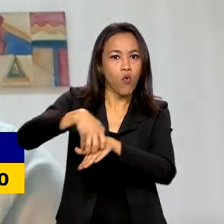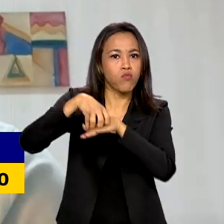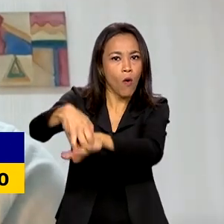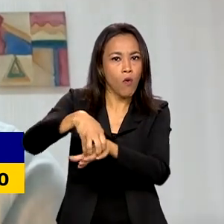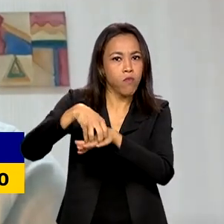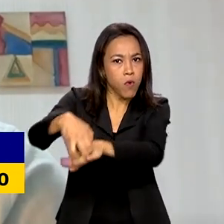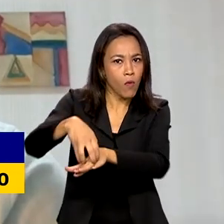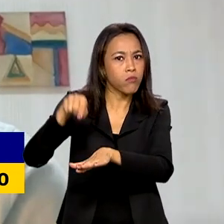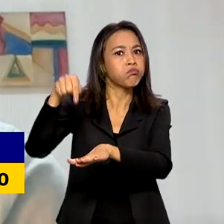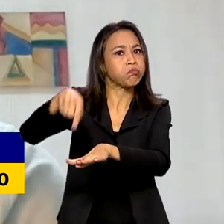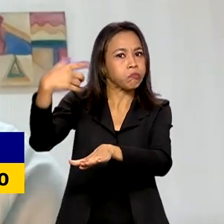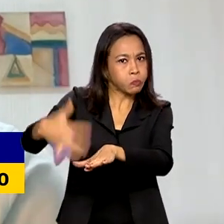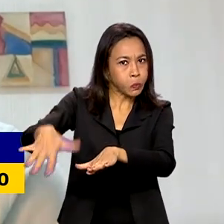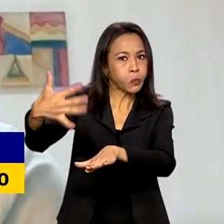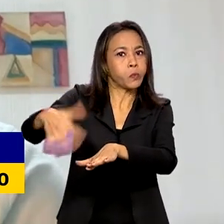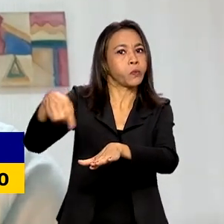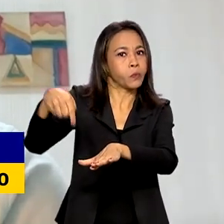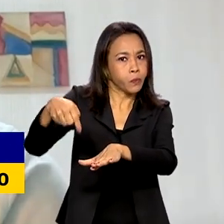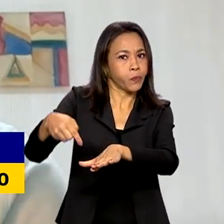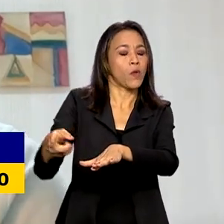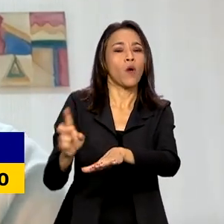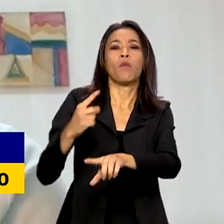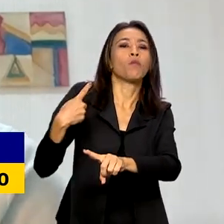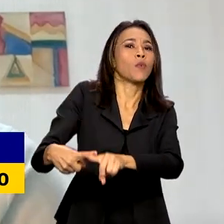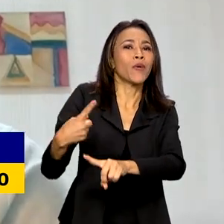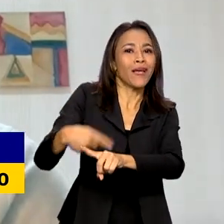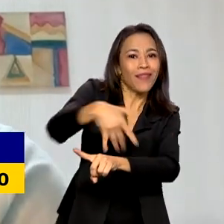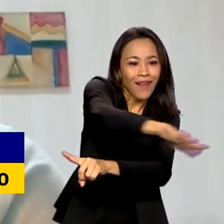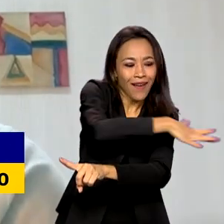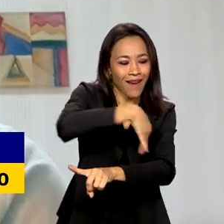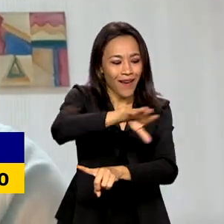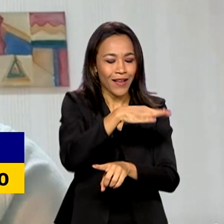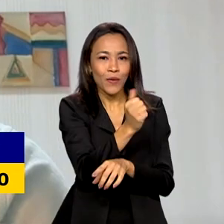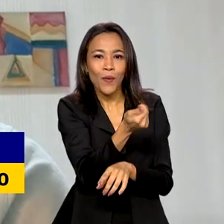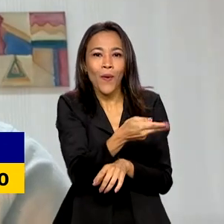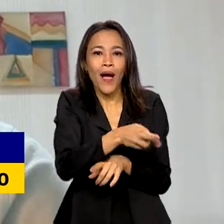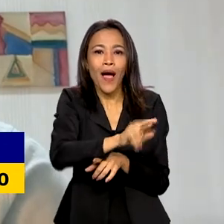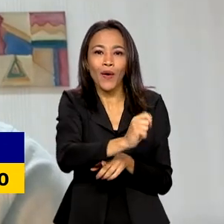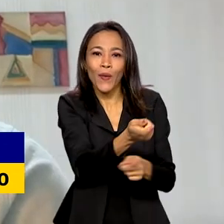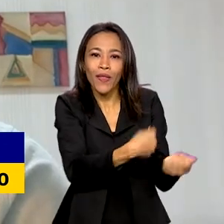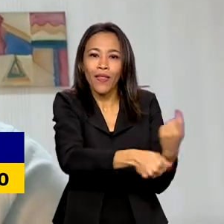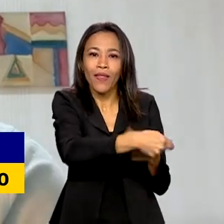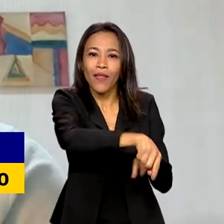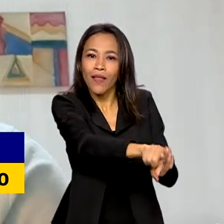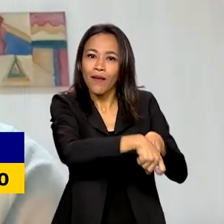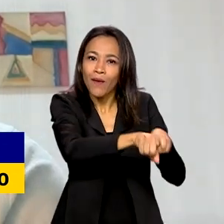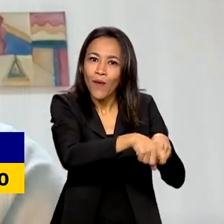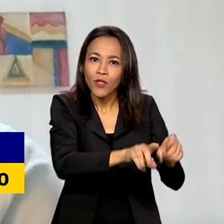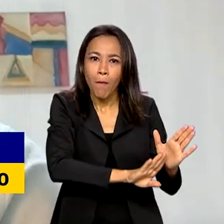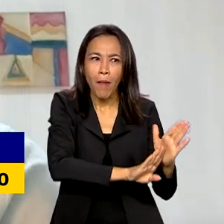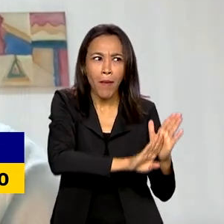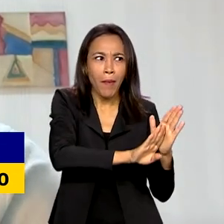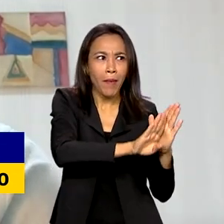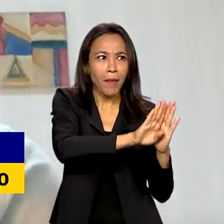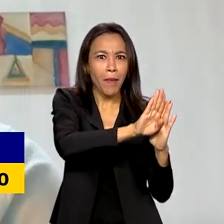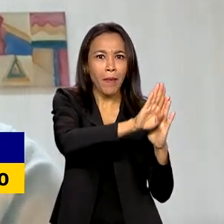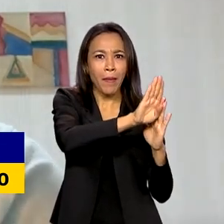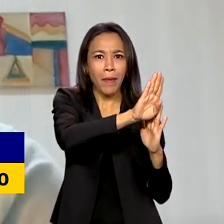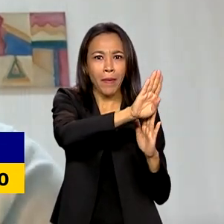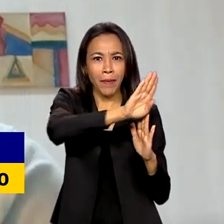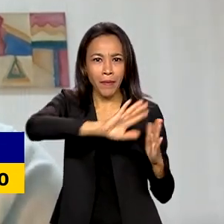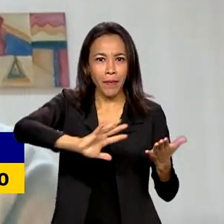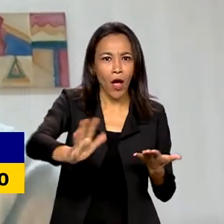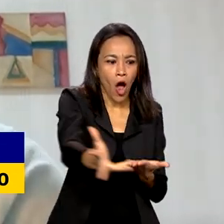impulsionado, sobretudo, pela parte do agronegócio, em função dos recordes de safra agrícola,